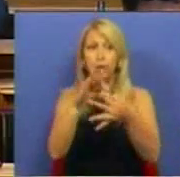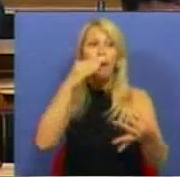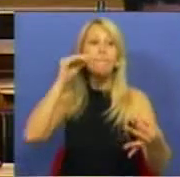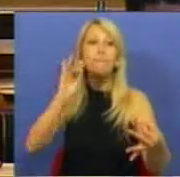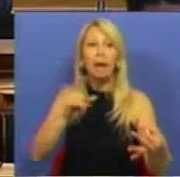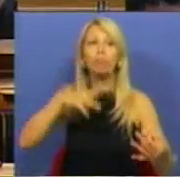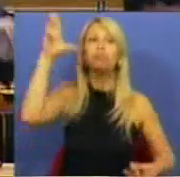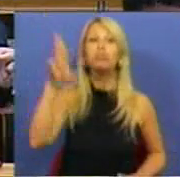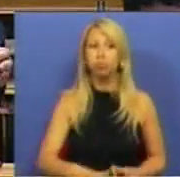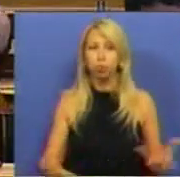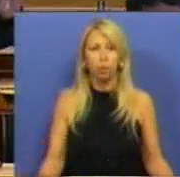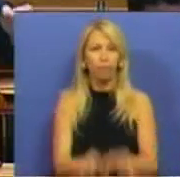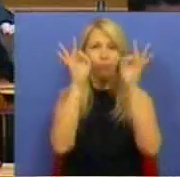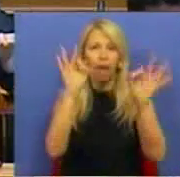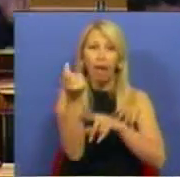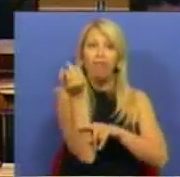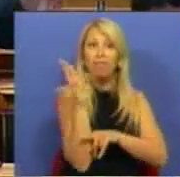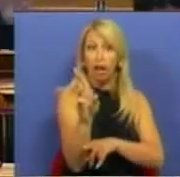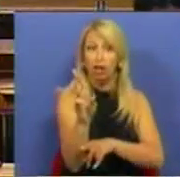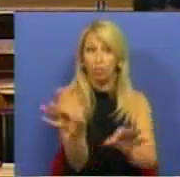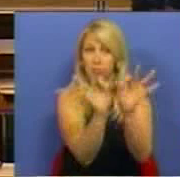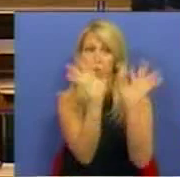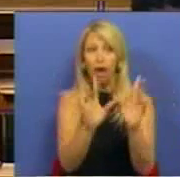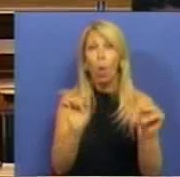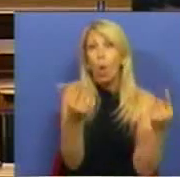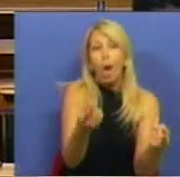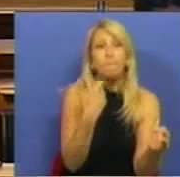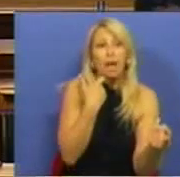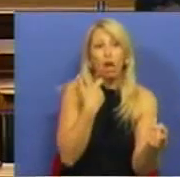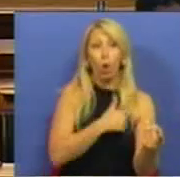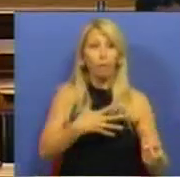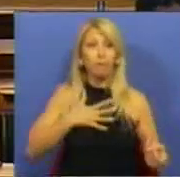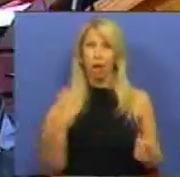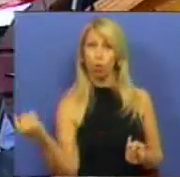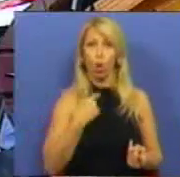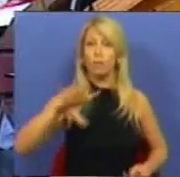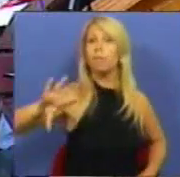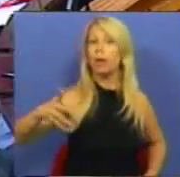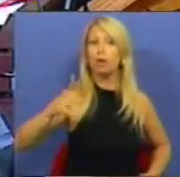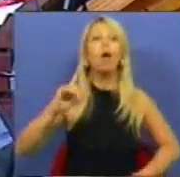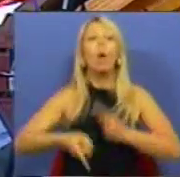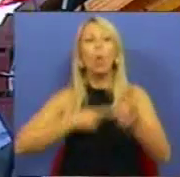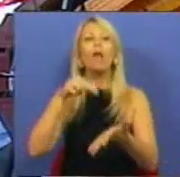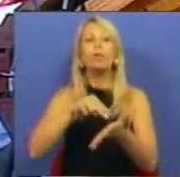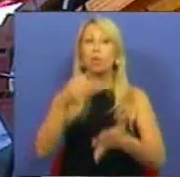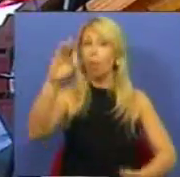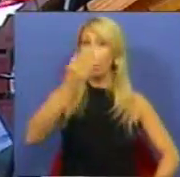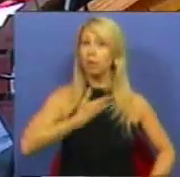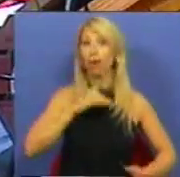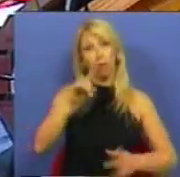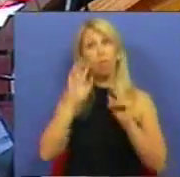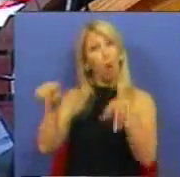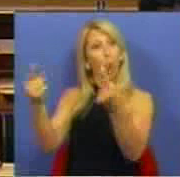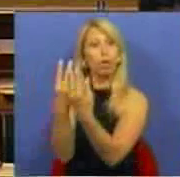rigorosamente a mesma taxa que é aplicada a qualquer microempresário no nosso país. Qual é a posição do PSD e, já agora das outras